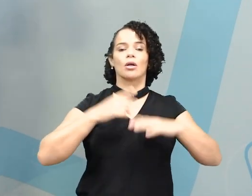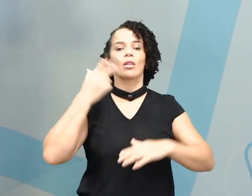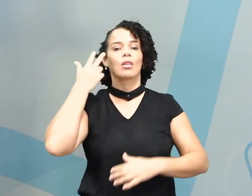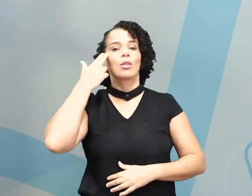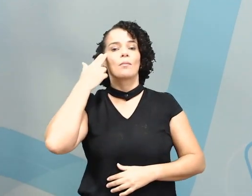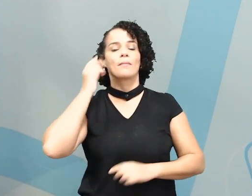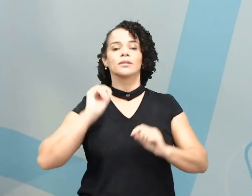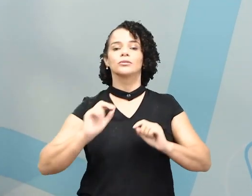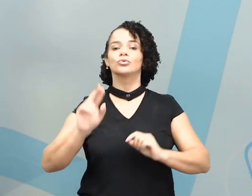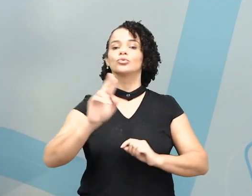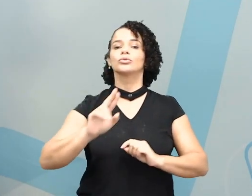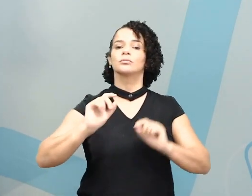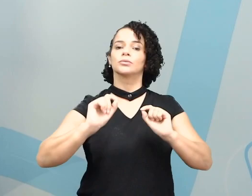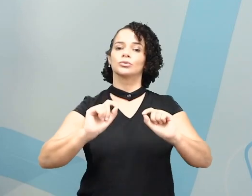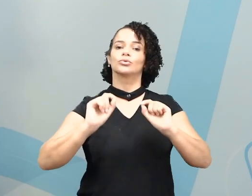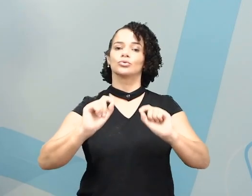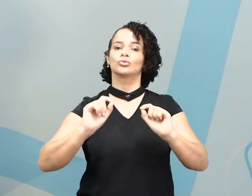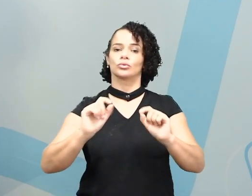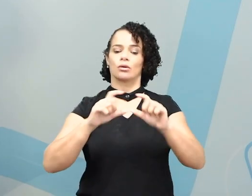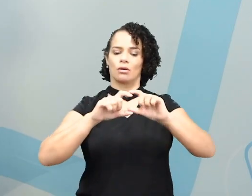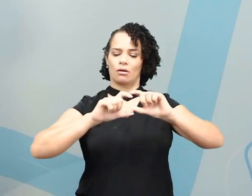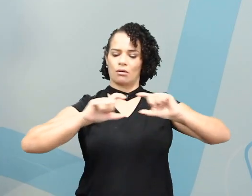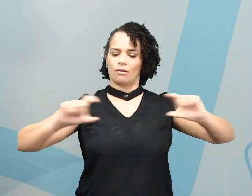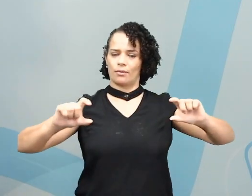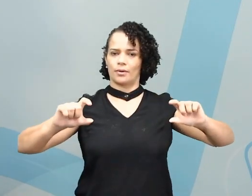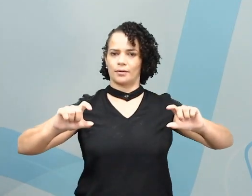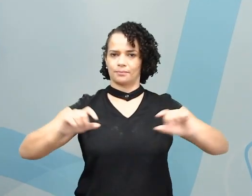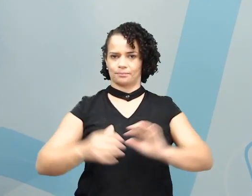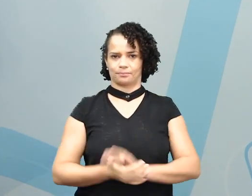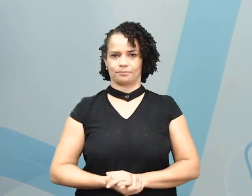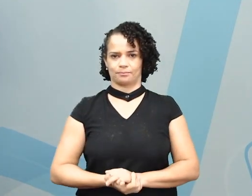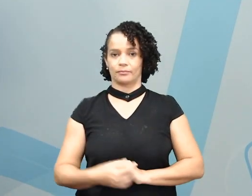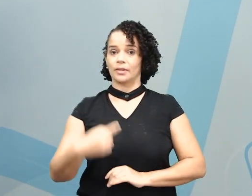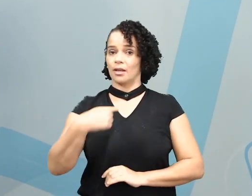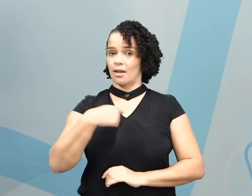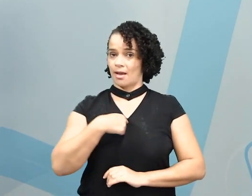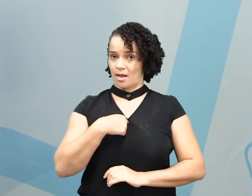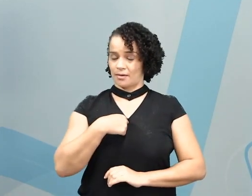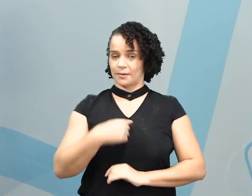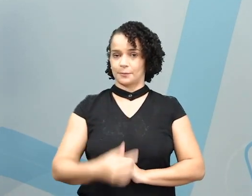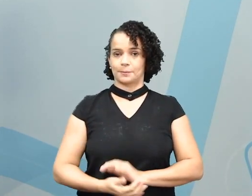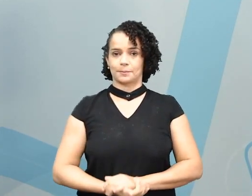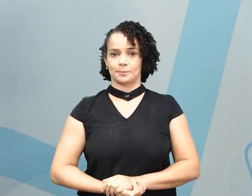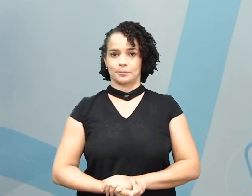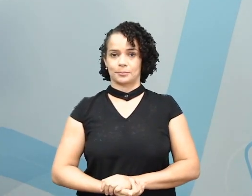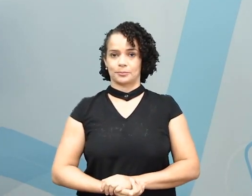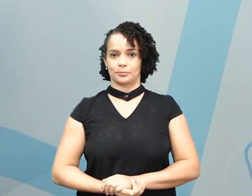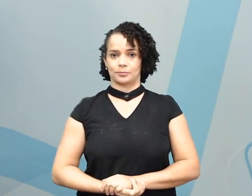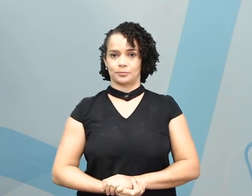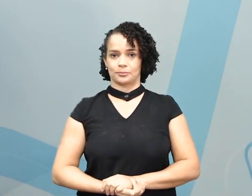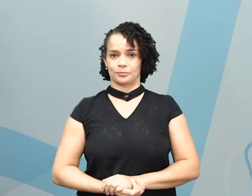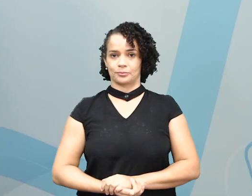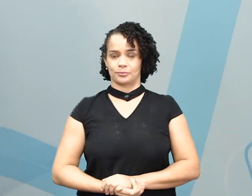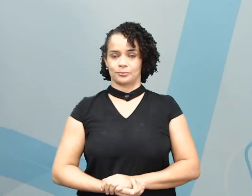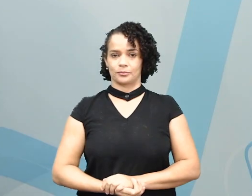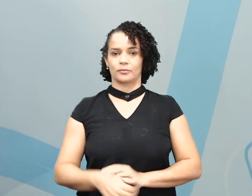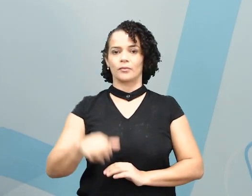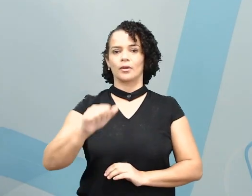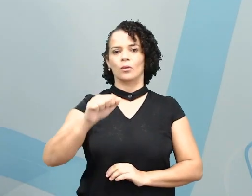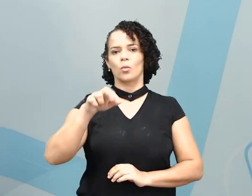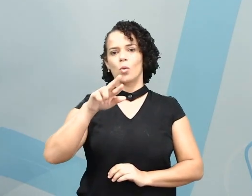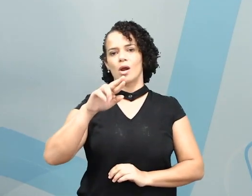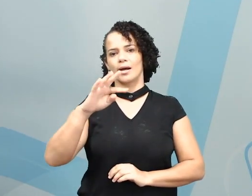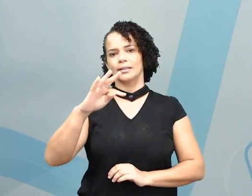usamos a estrutura I'm, I am, o artigo indefinido como vocês